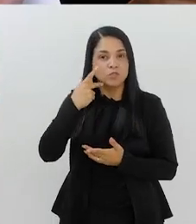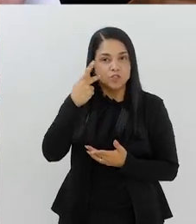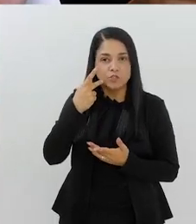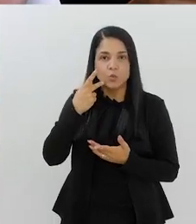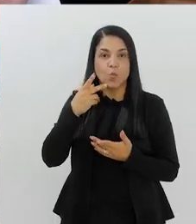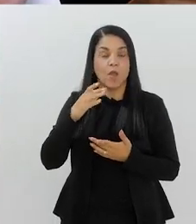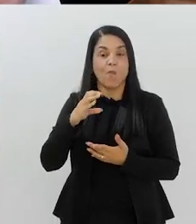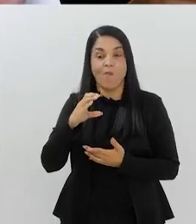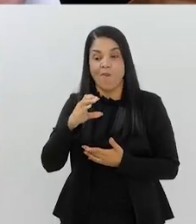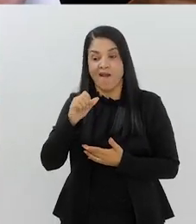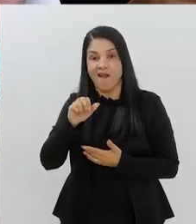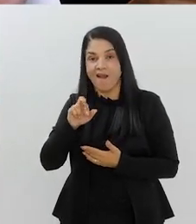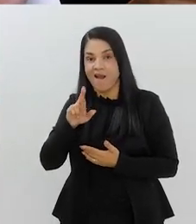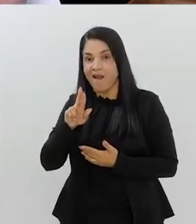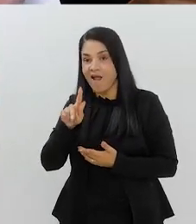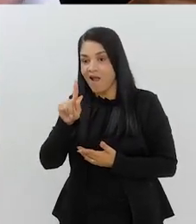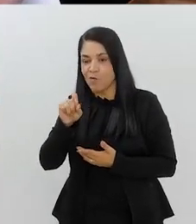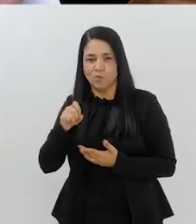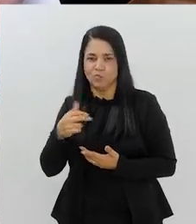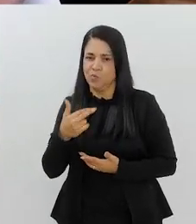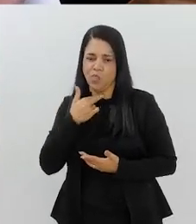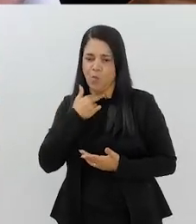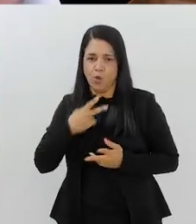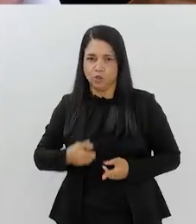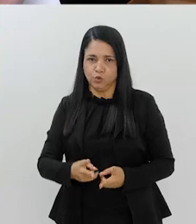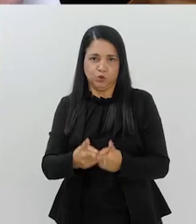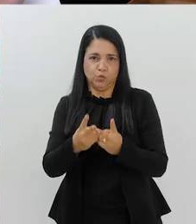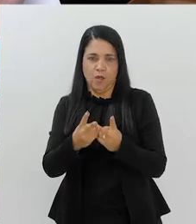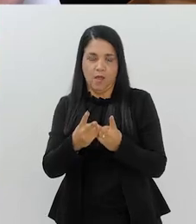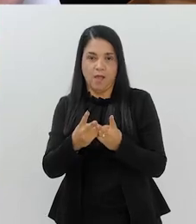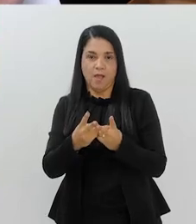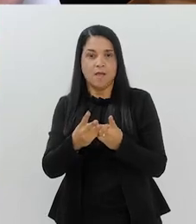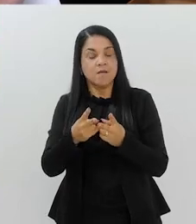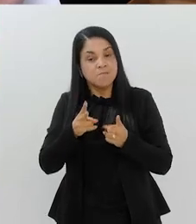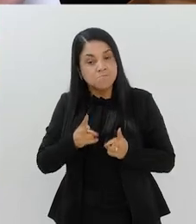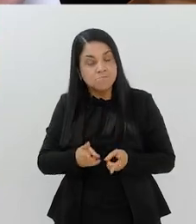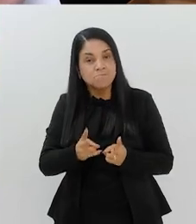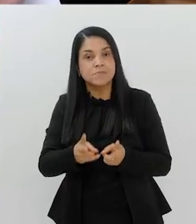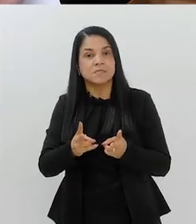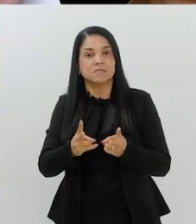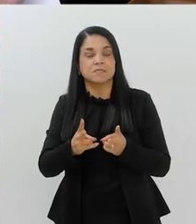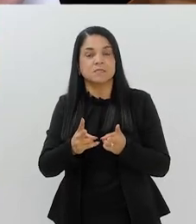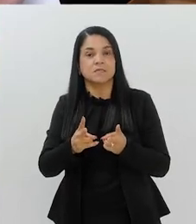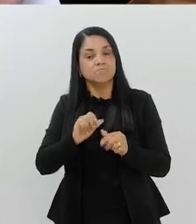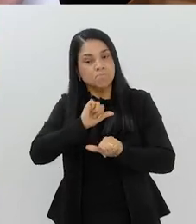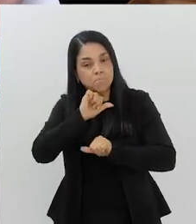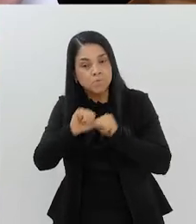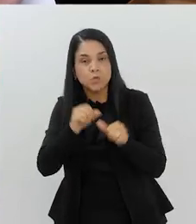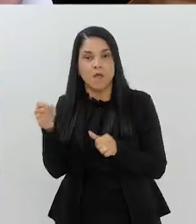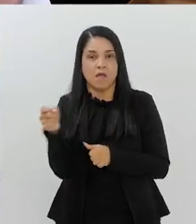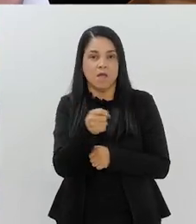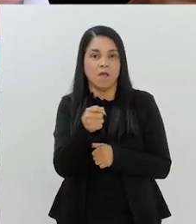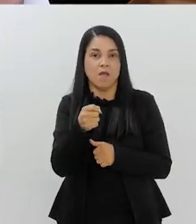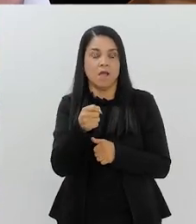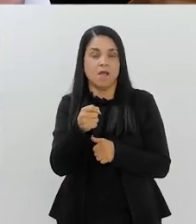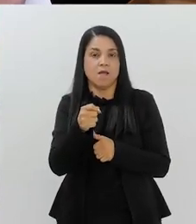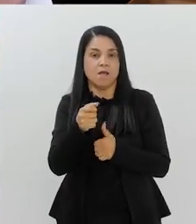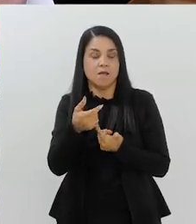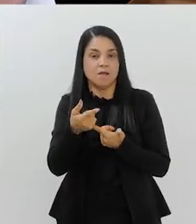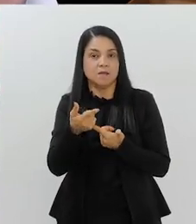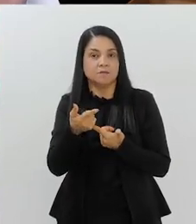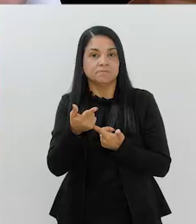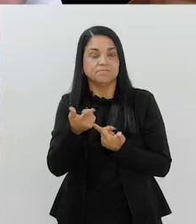no meu ponto de vista, você não tem que se perpetuar. Tem que ser dessa forma que é do comitê paralímpico brasileiro. Para oxigenar, Para oxigenar.